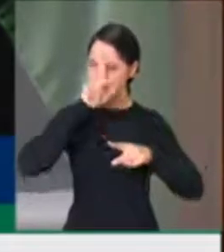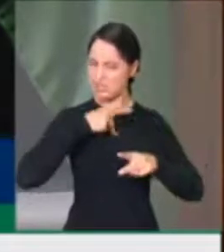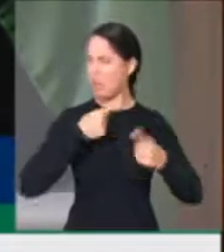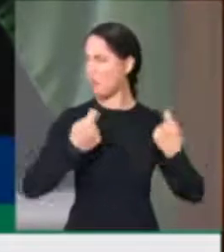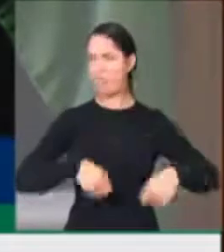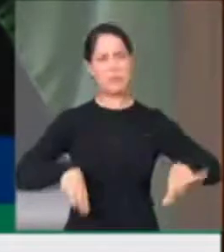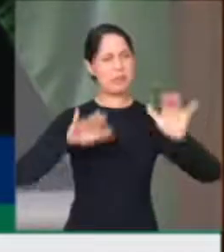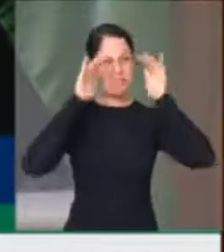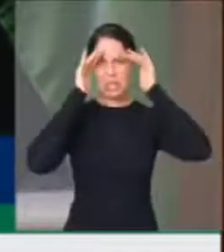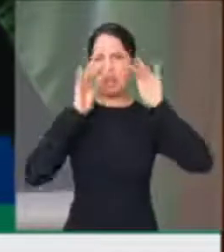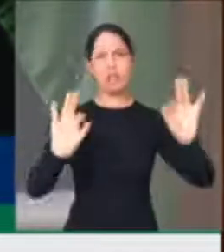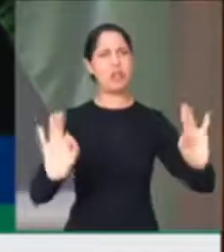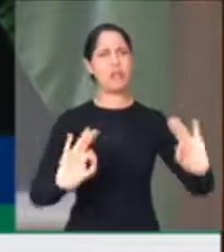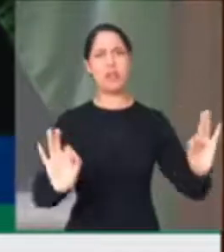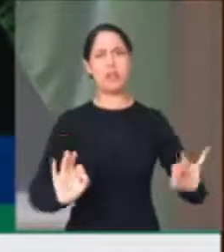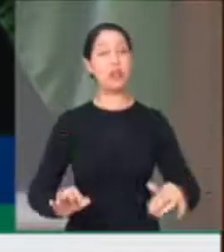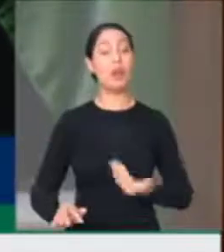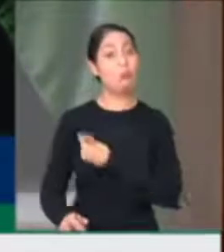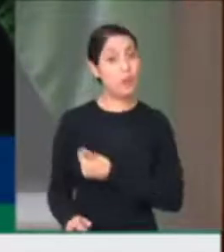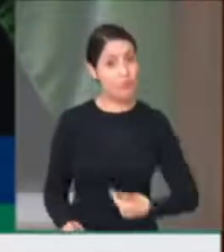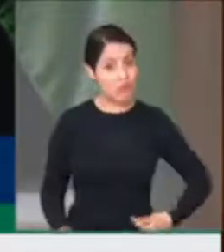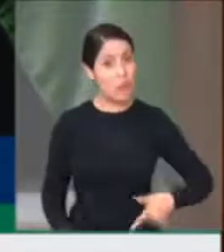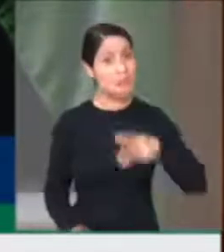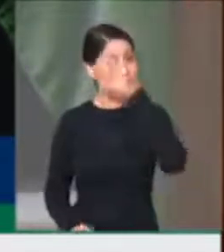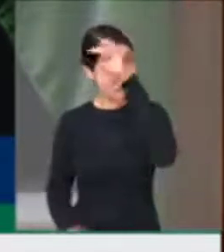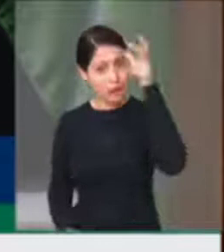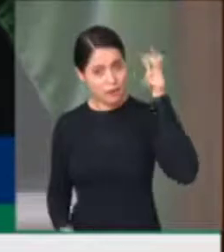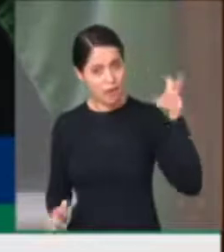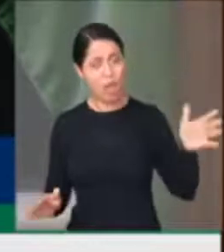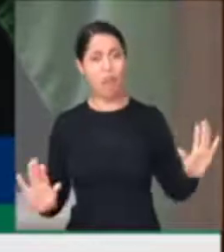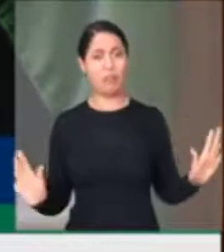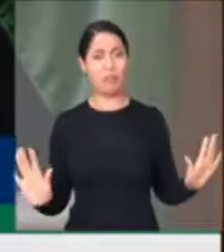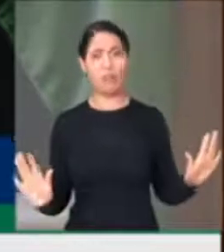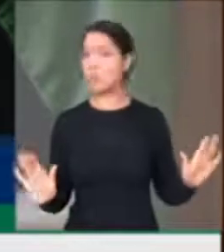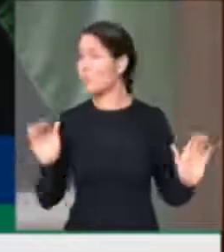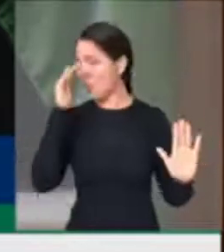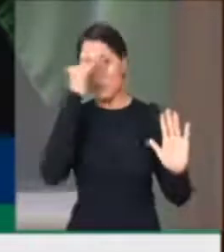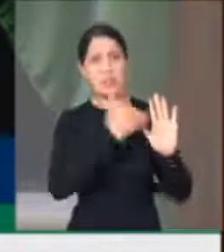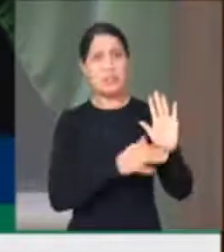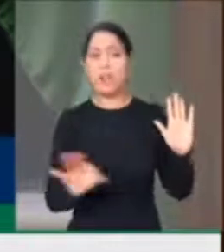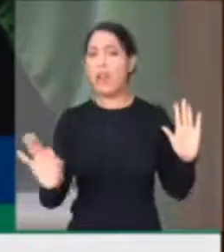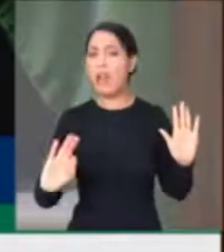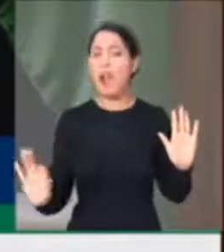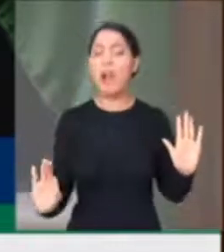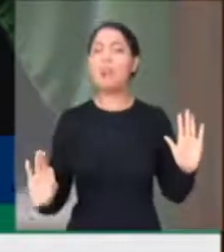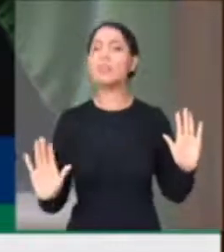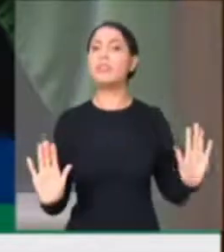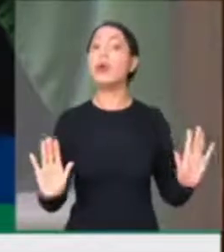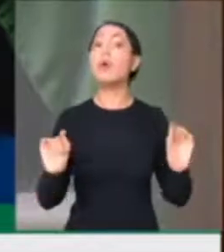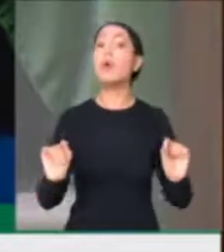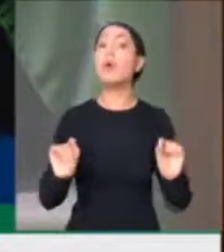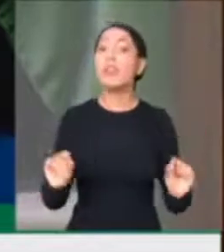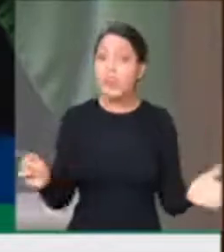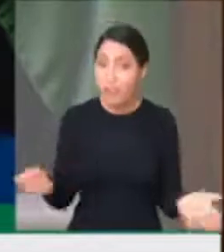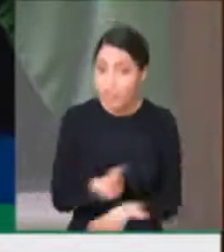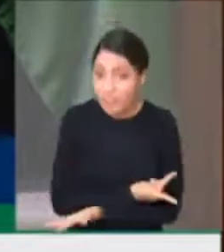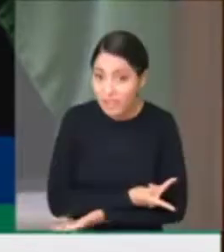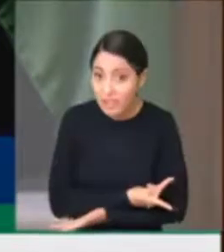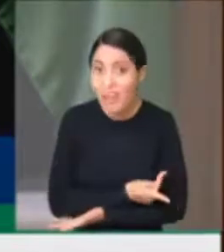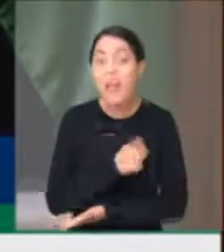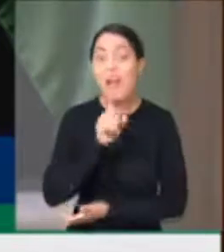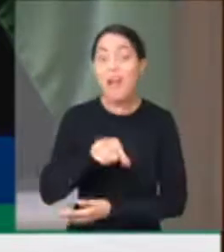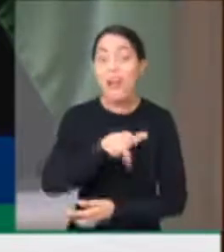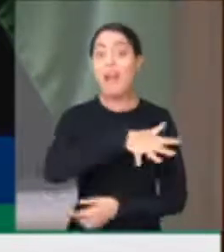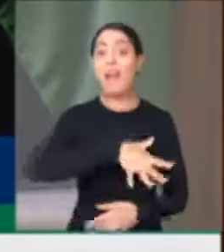por governadores e prefeitos, incentivava ataques de comerciantes, que estavam, evidentemente,